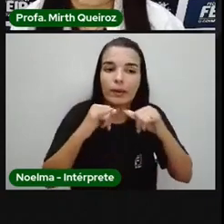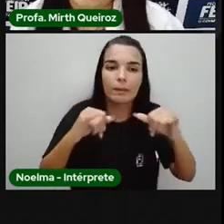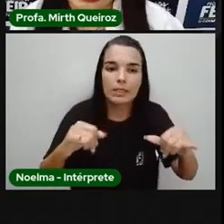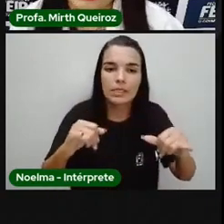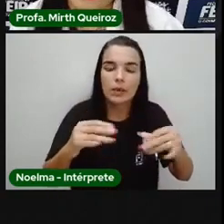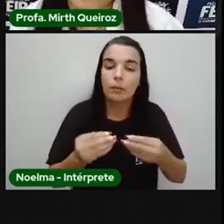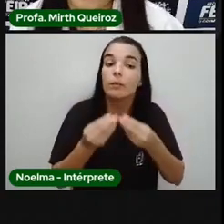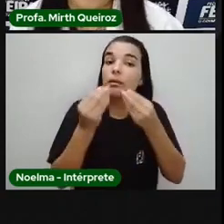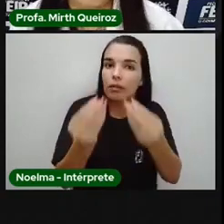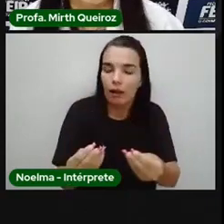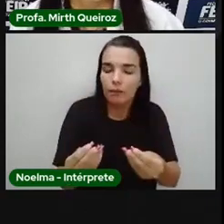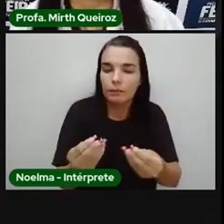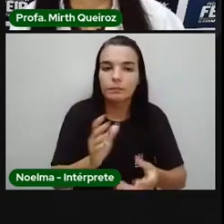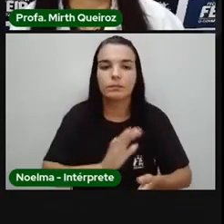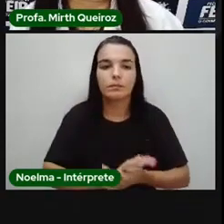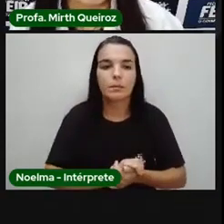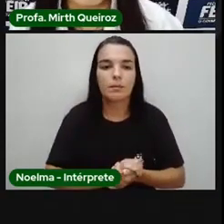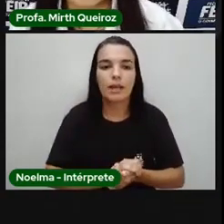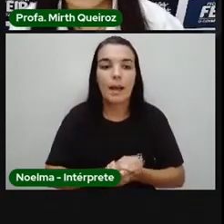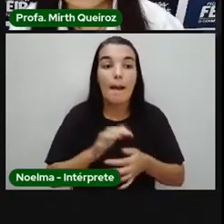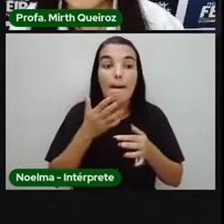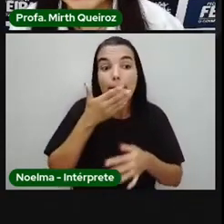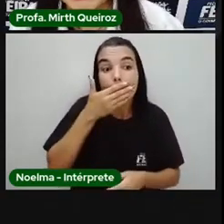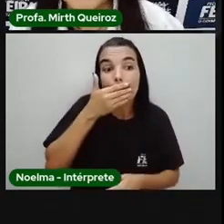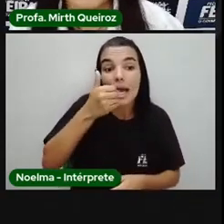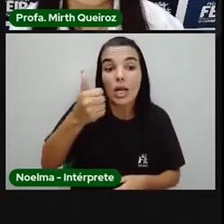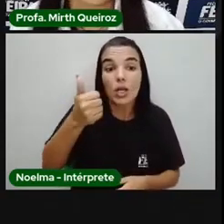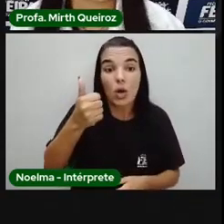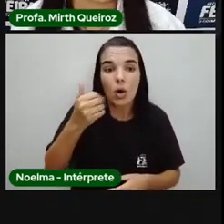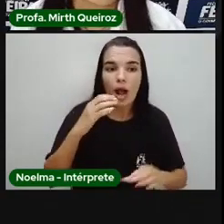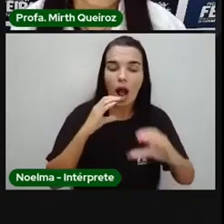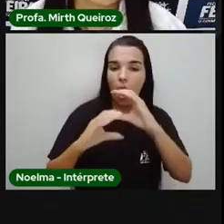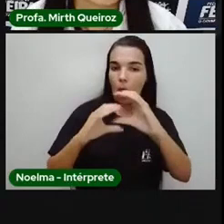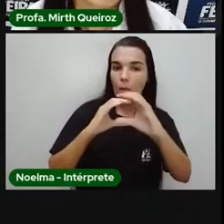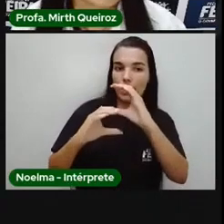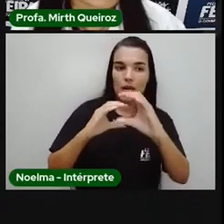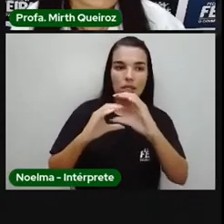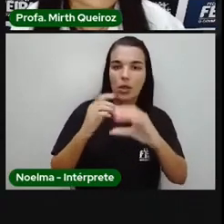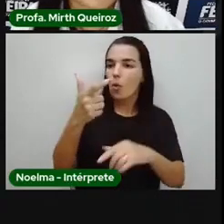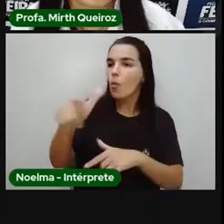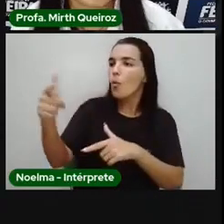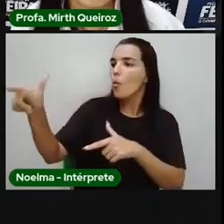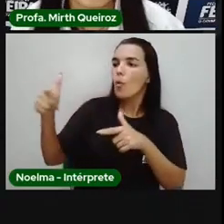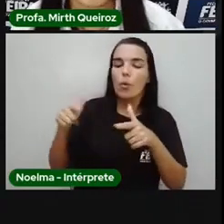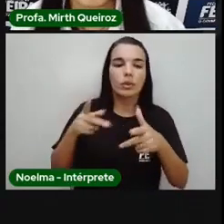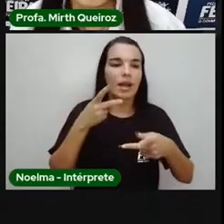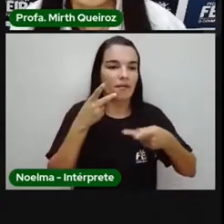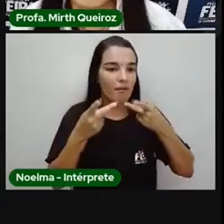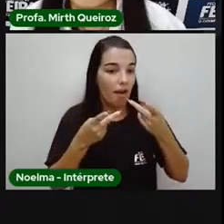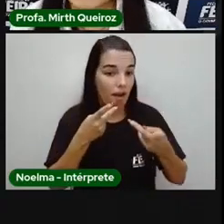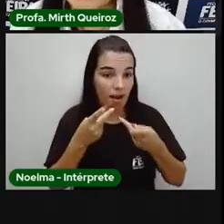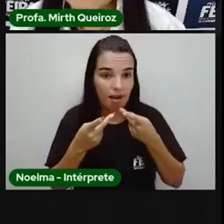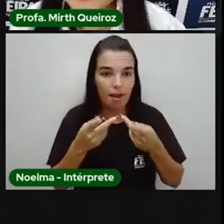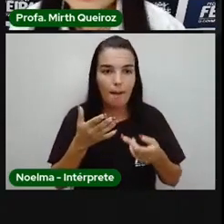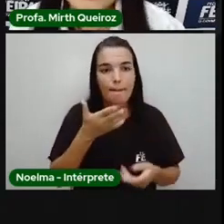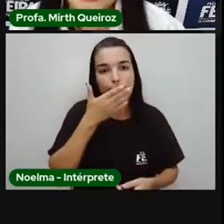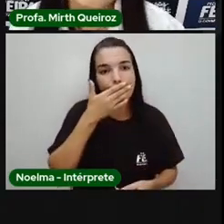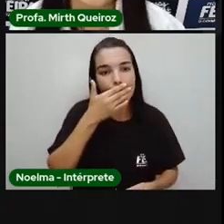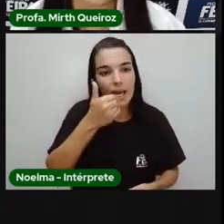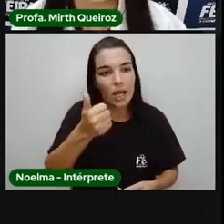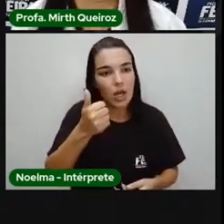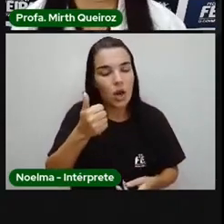que lhe é passada. Melhora a comunicação com os outros, a nossa fala, né? Melhora a